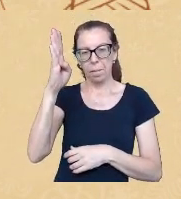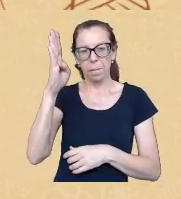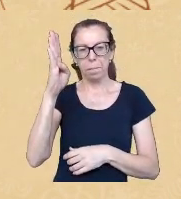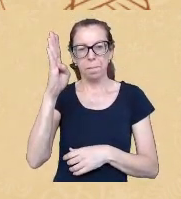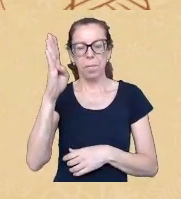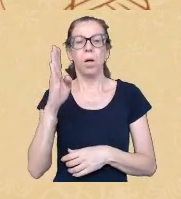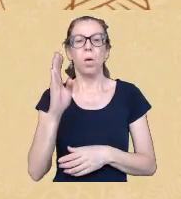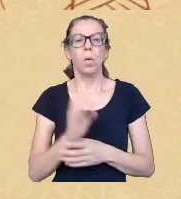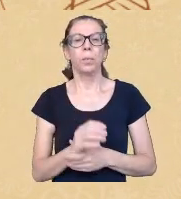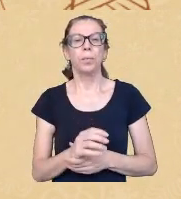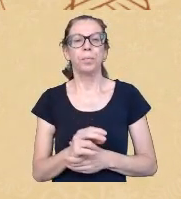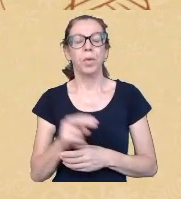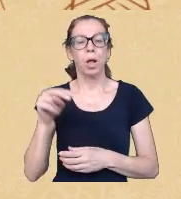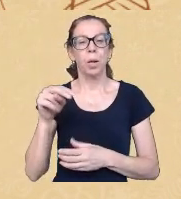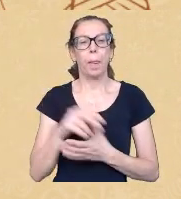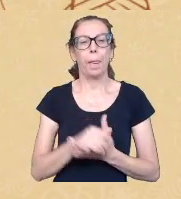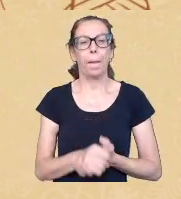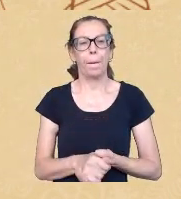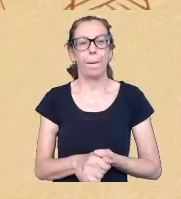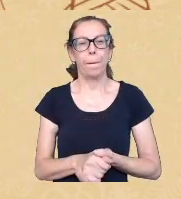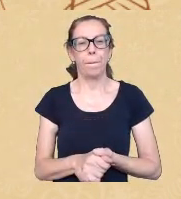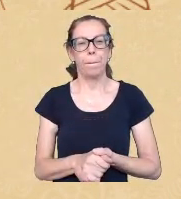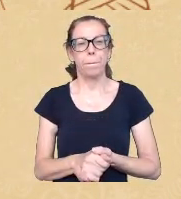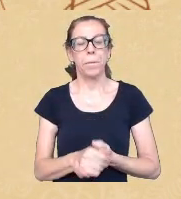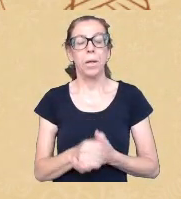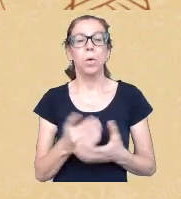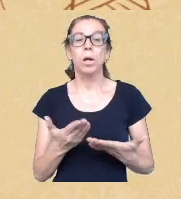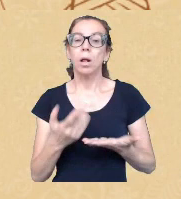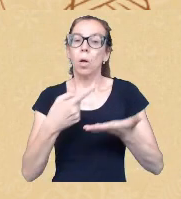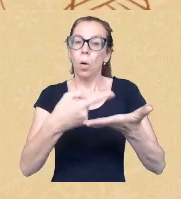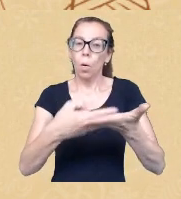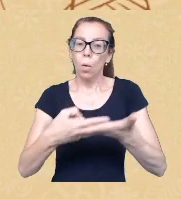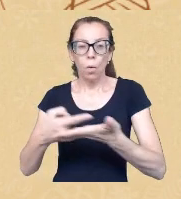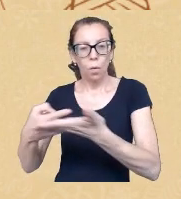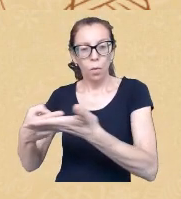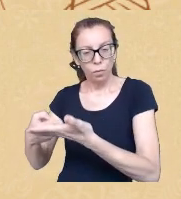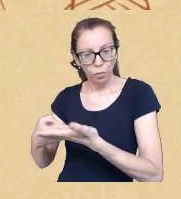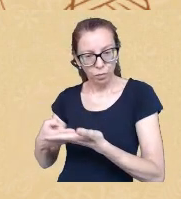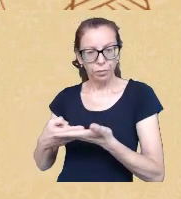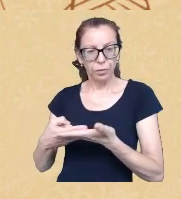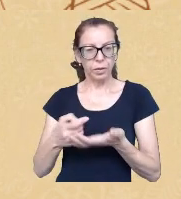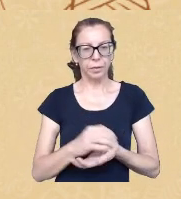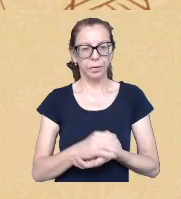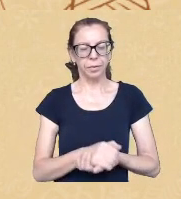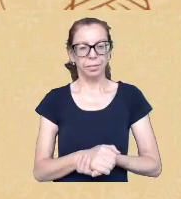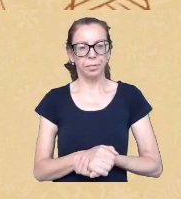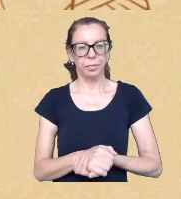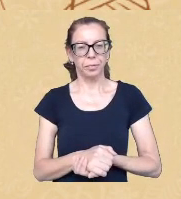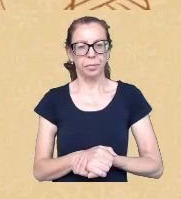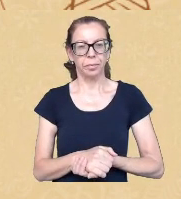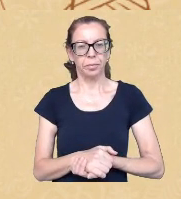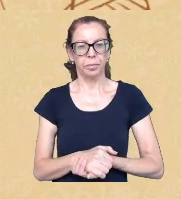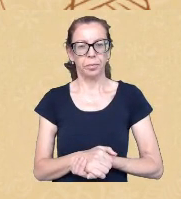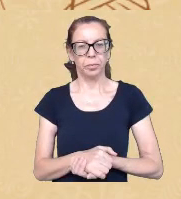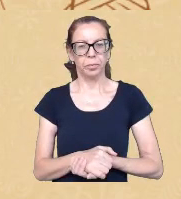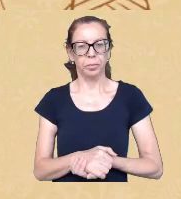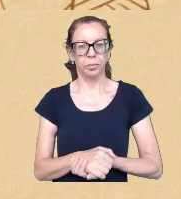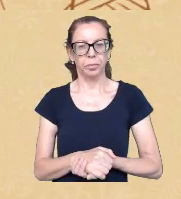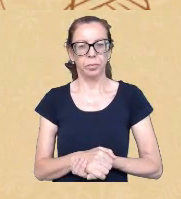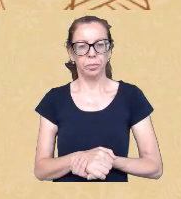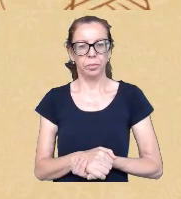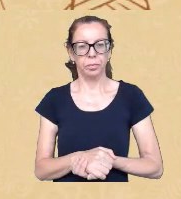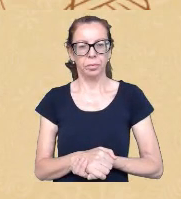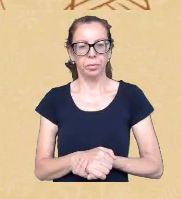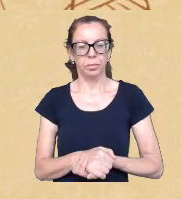invisibilizadas e aí eu queria fazer o convite para vocês para vou mostrar